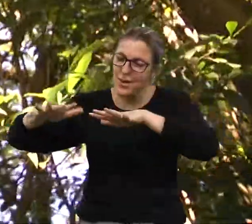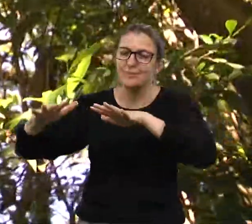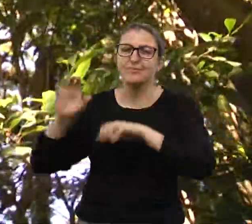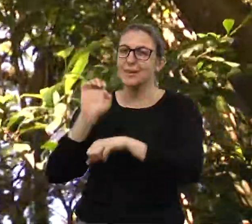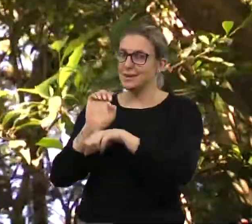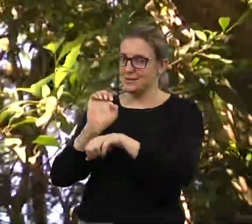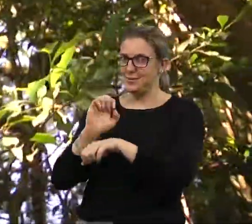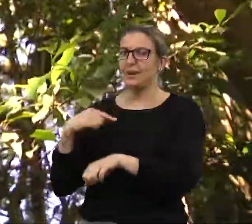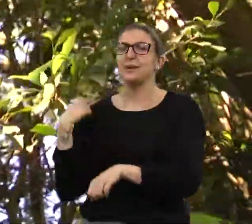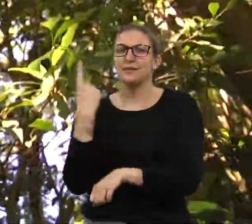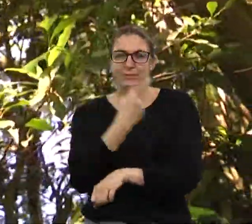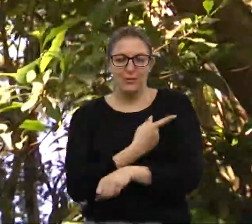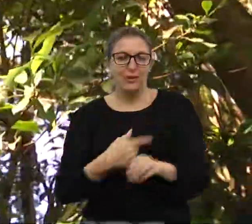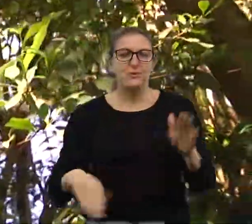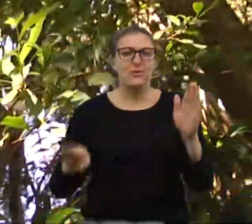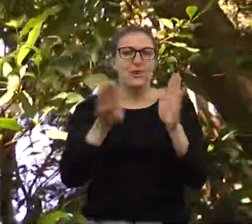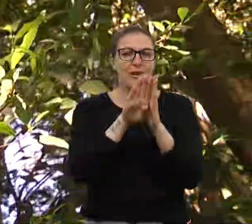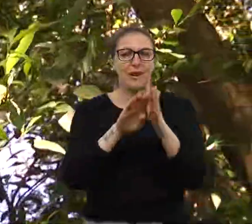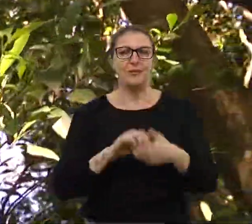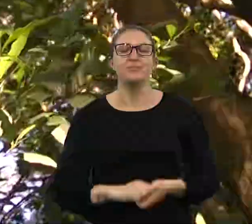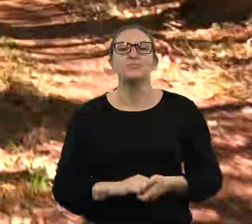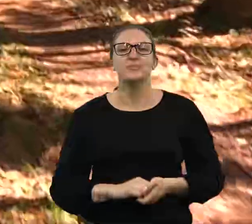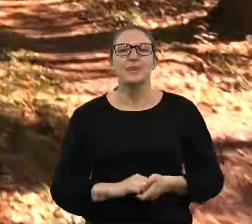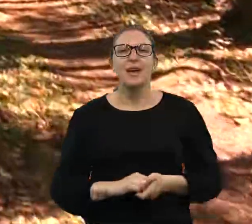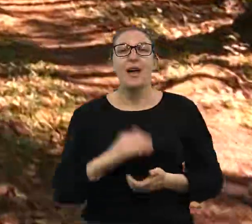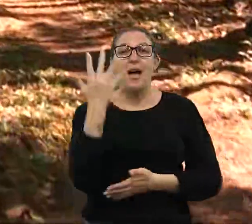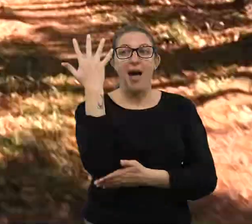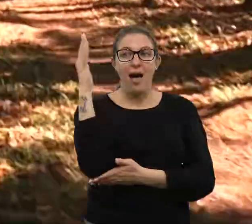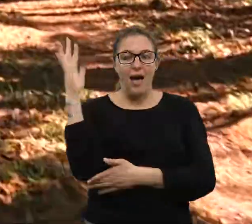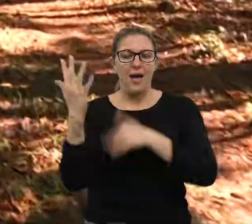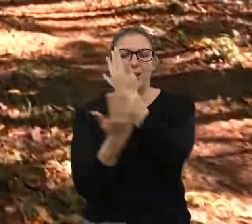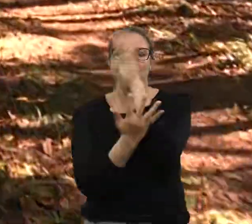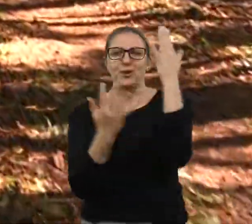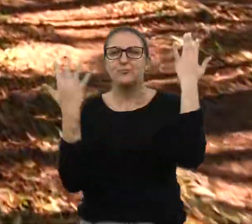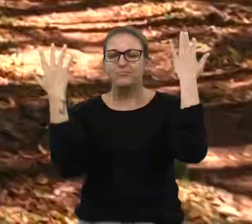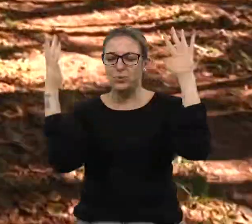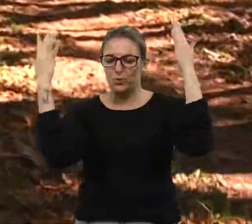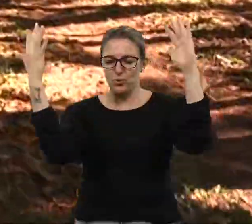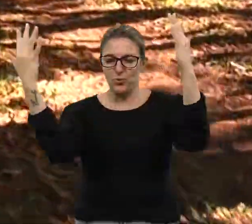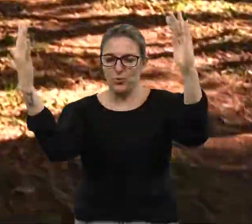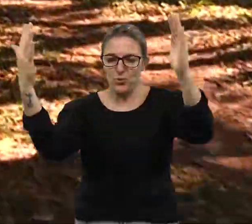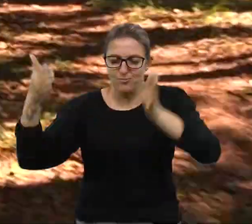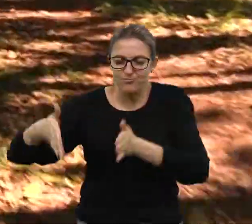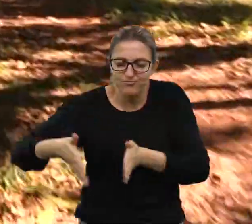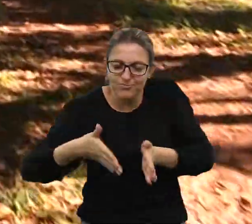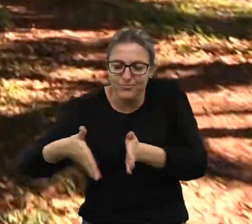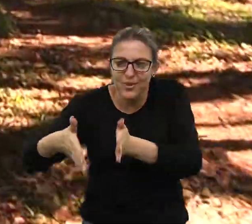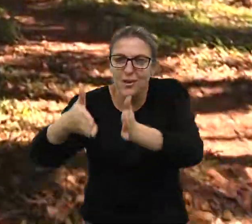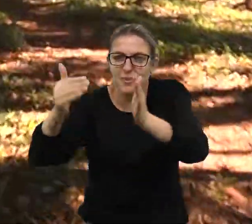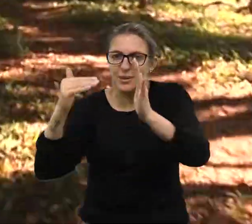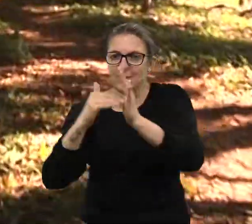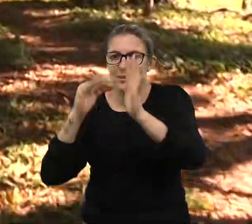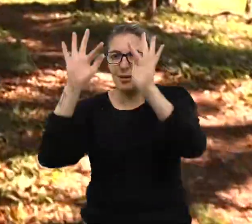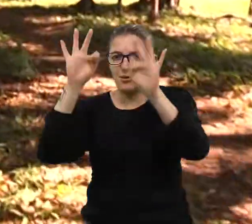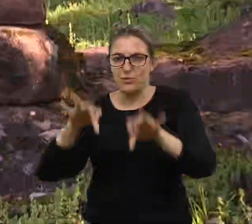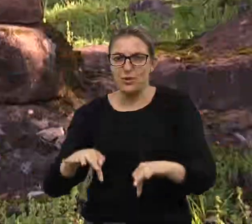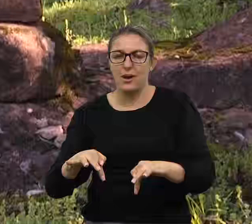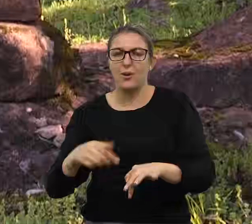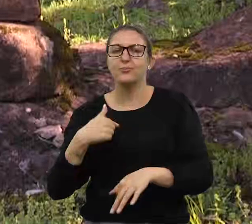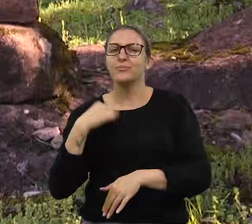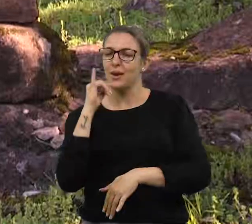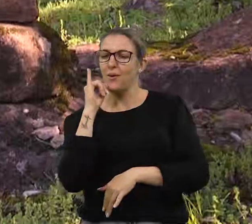ali estassem saudando a nossa chegada. As árvores formam o caminho que nos guiam até o final.